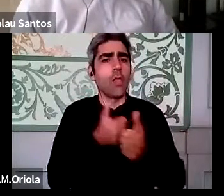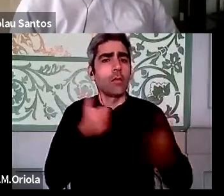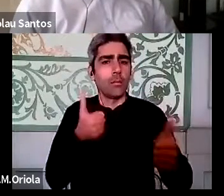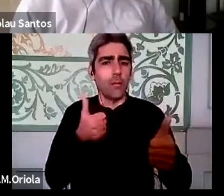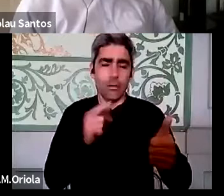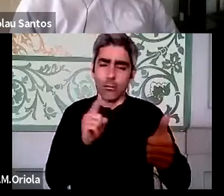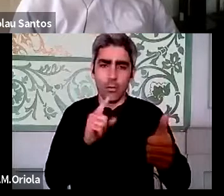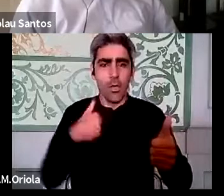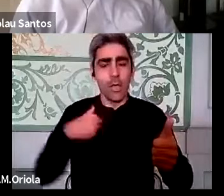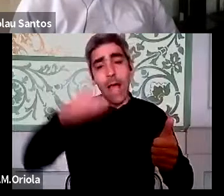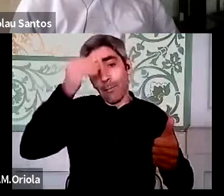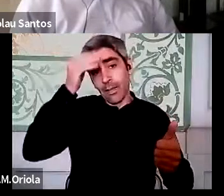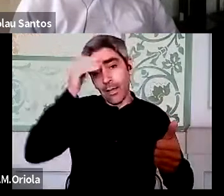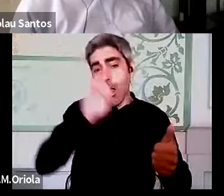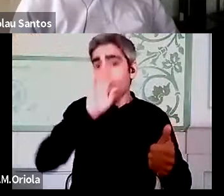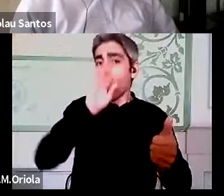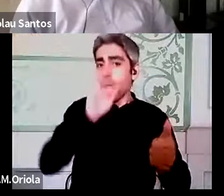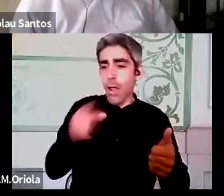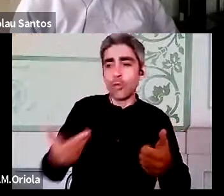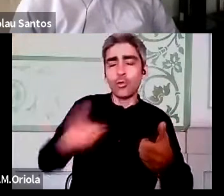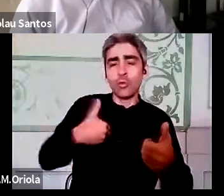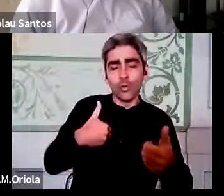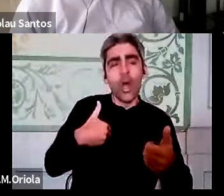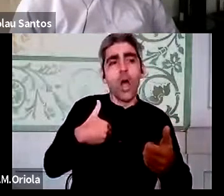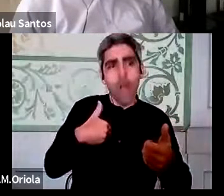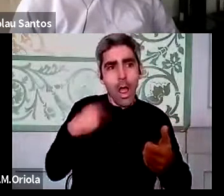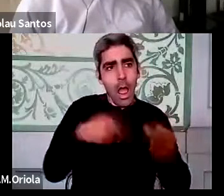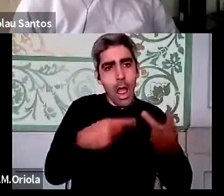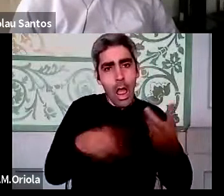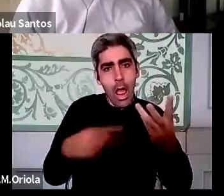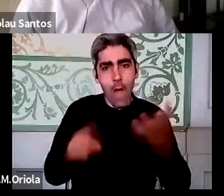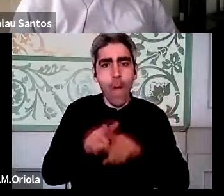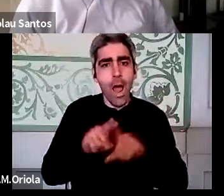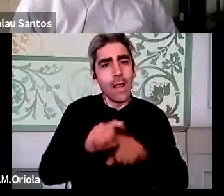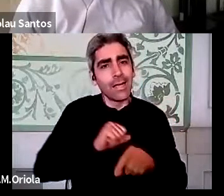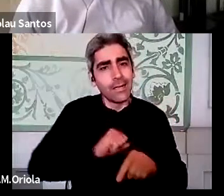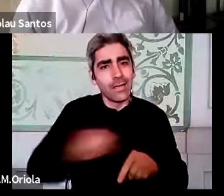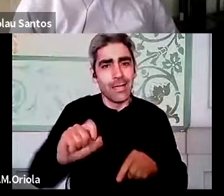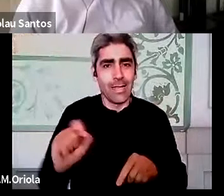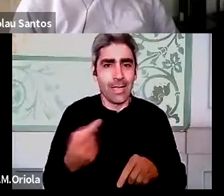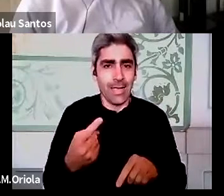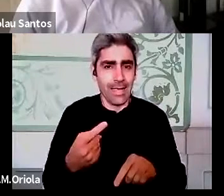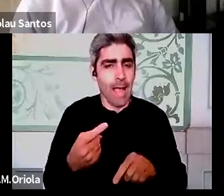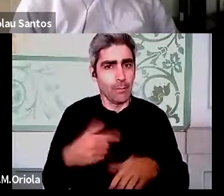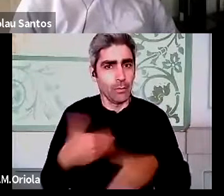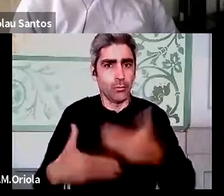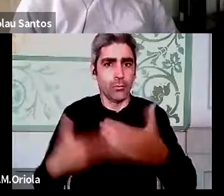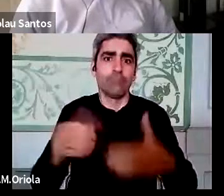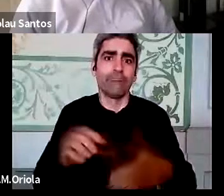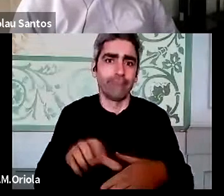aprendemos que o teletrabalho ajudou a disponibilizar este, foi um acelerador, foi um catalisador deste